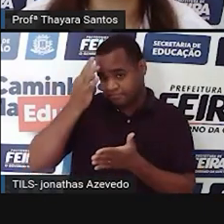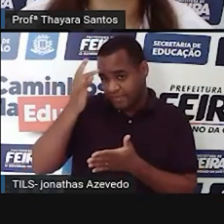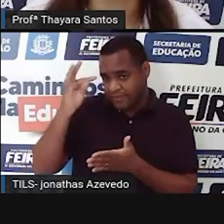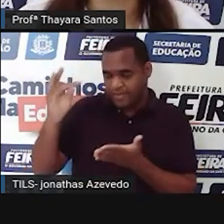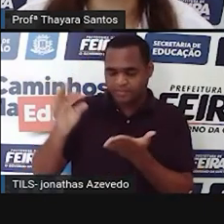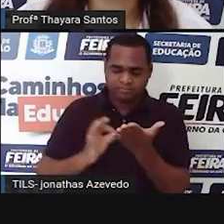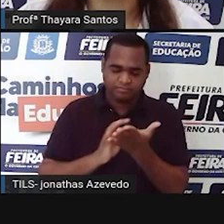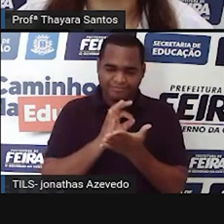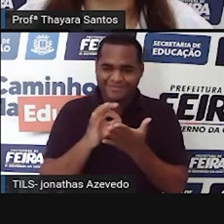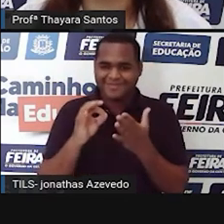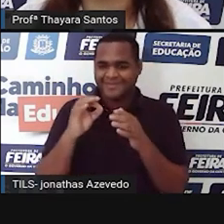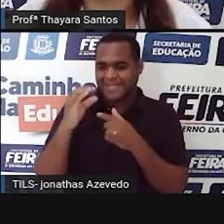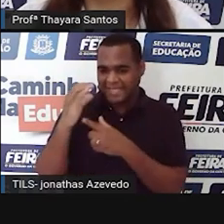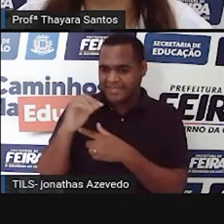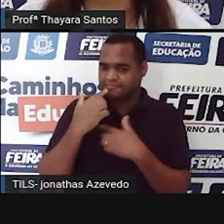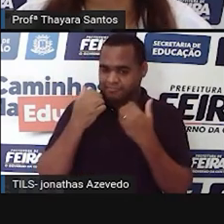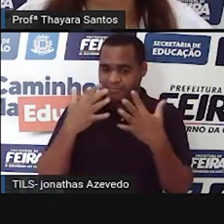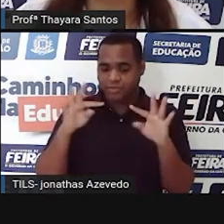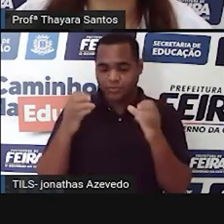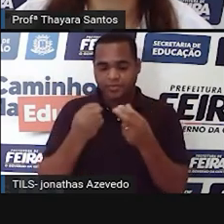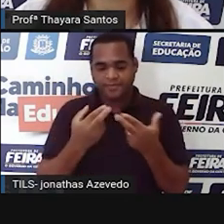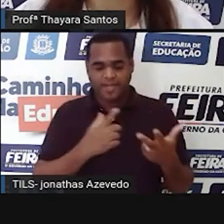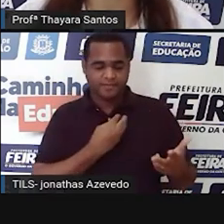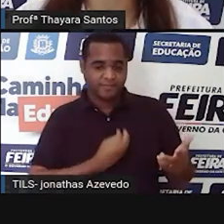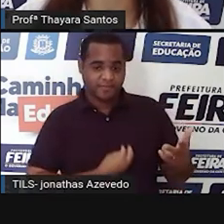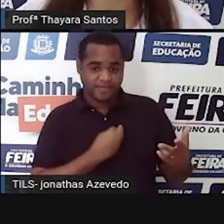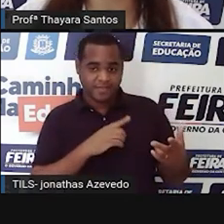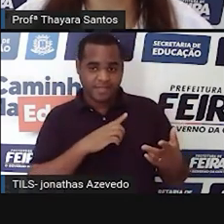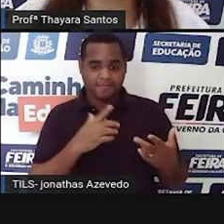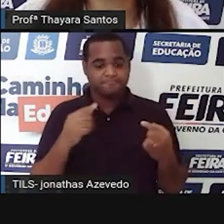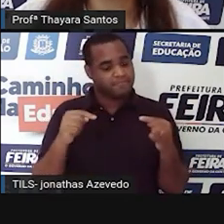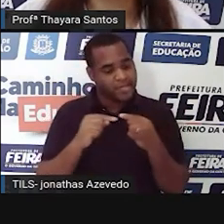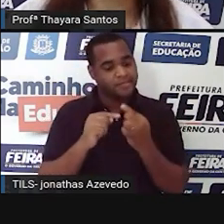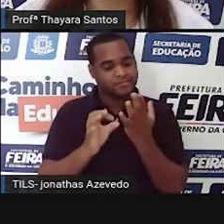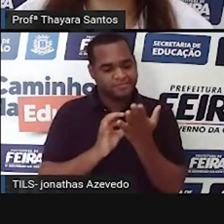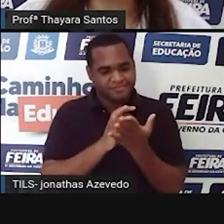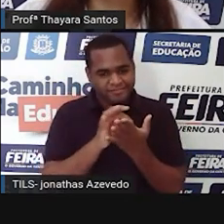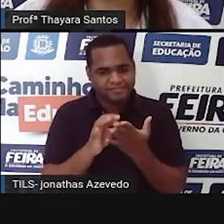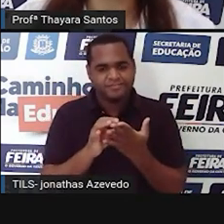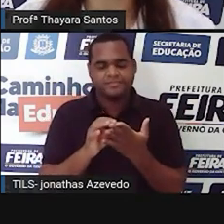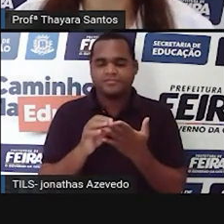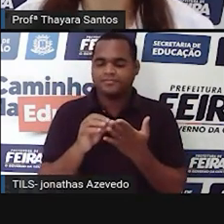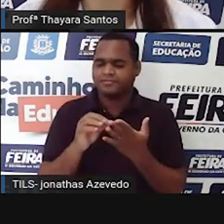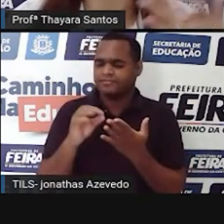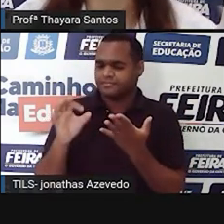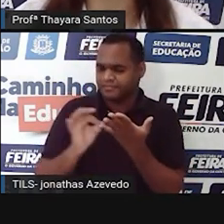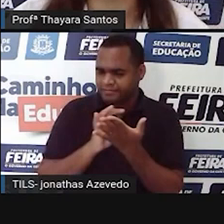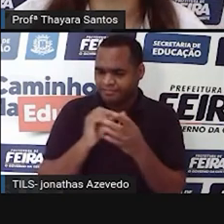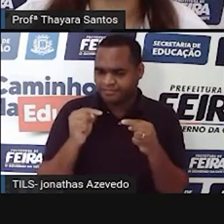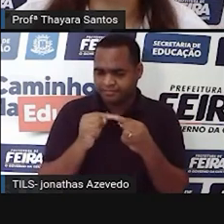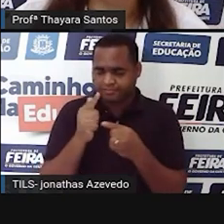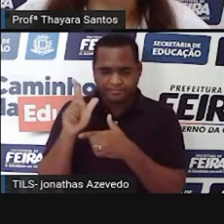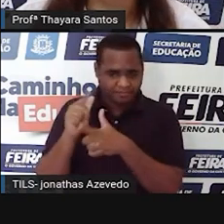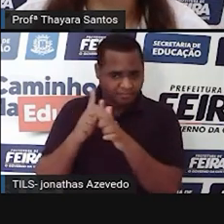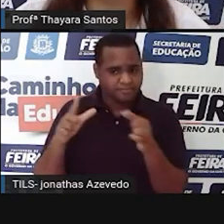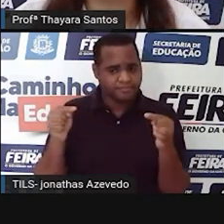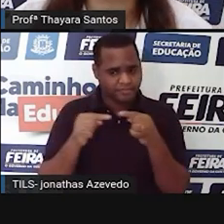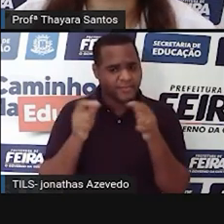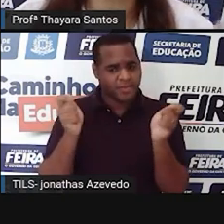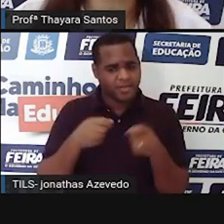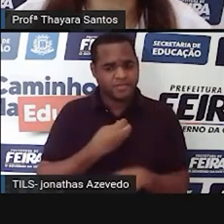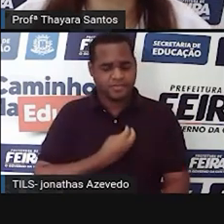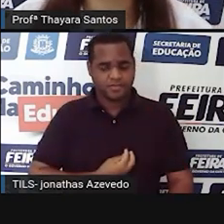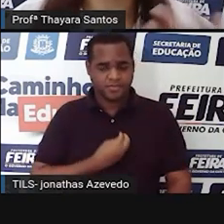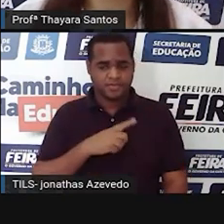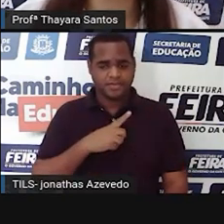ciência diz hoje, que todos os seres vivos são formados por células e todas as células surgem a partir de uma outra célula que já existe, né?